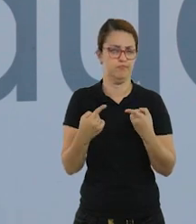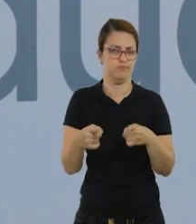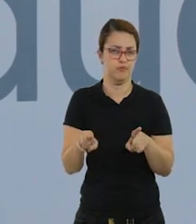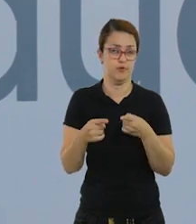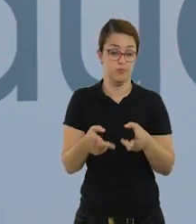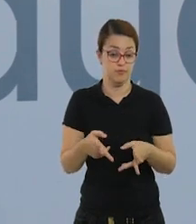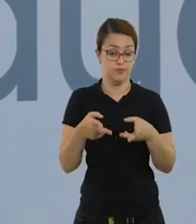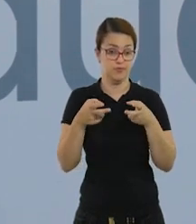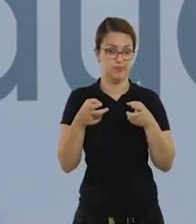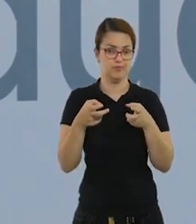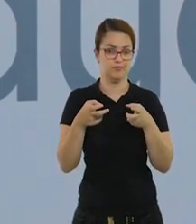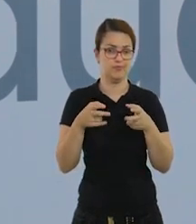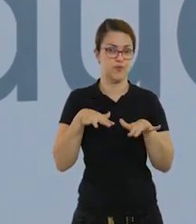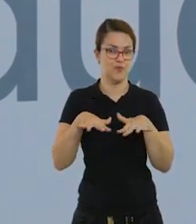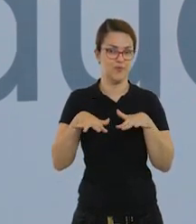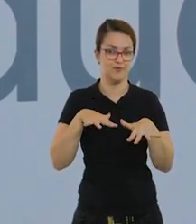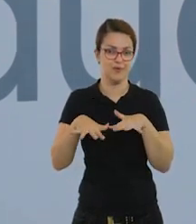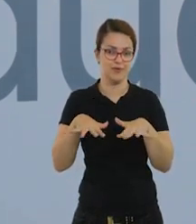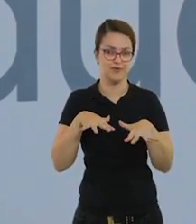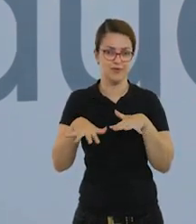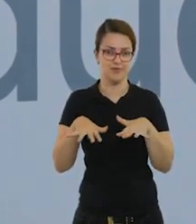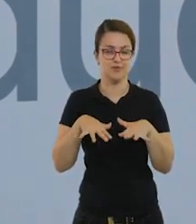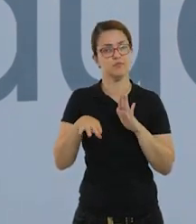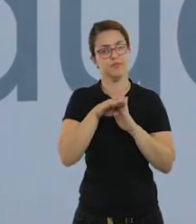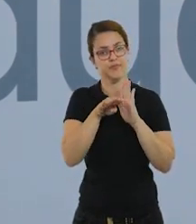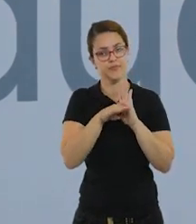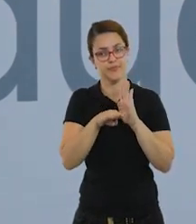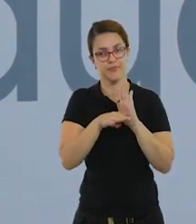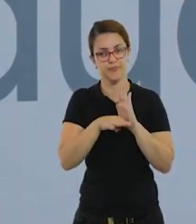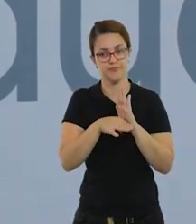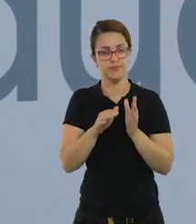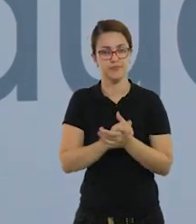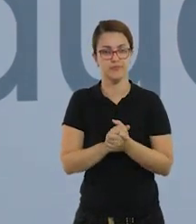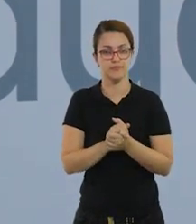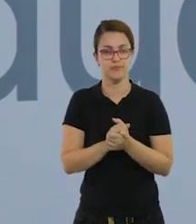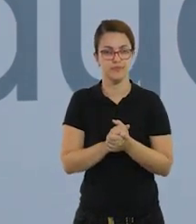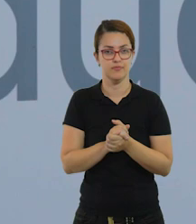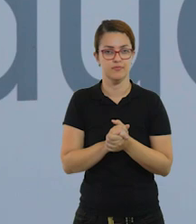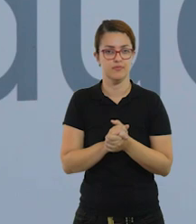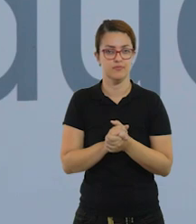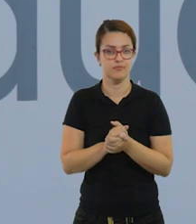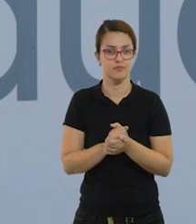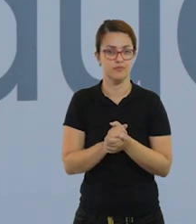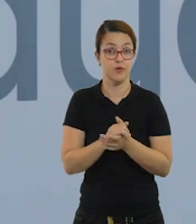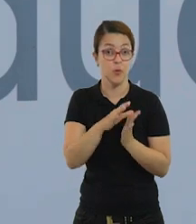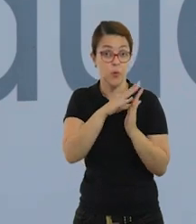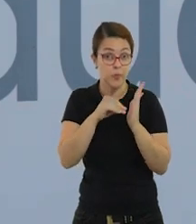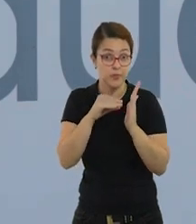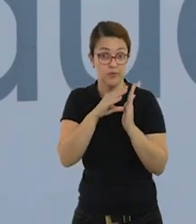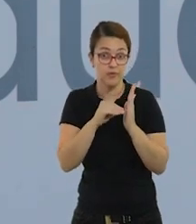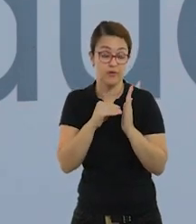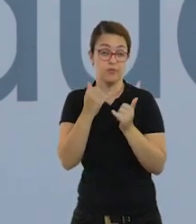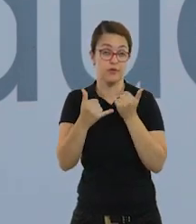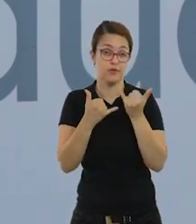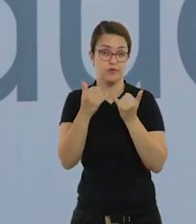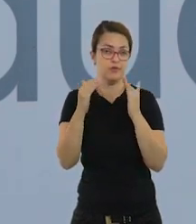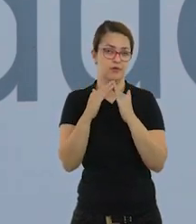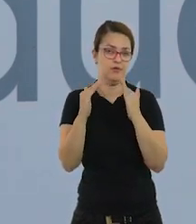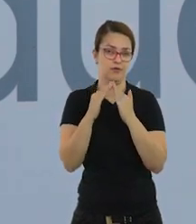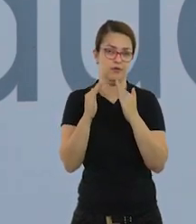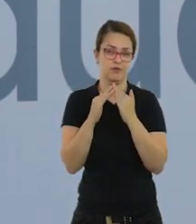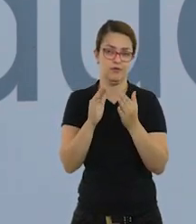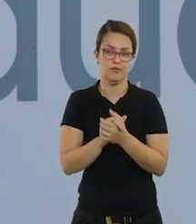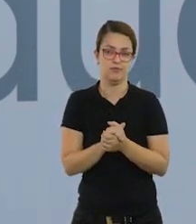qualquer música que você tenha em casa, só para a gente poder ficar mais didático com explicação. e ele poder fazer em casa